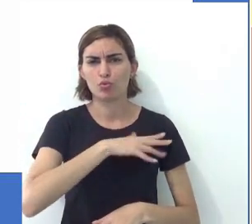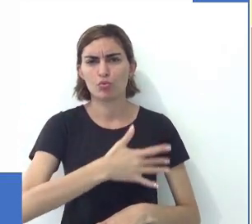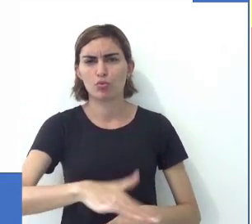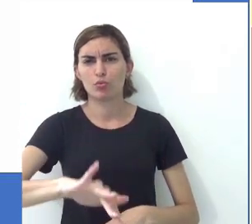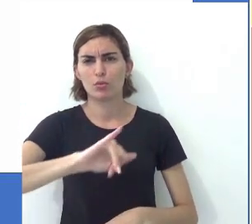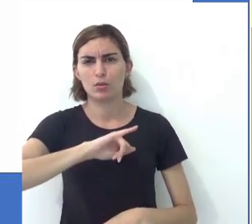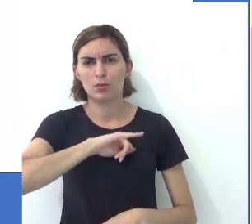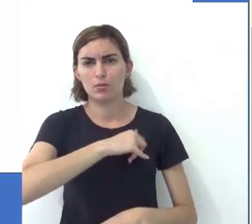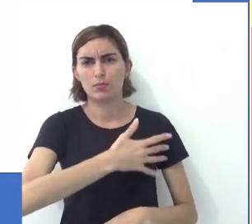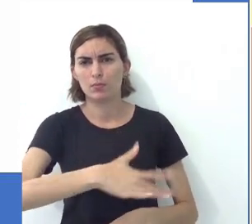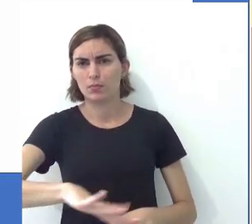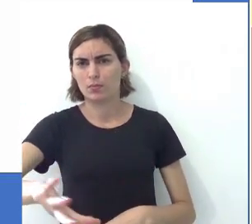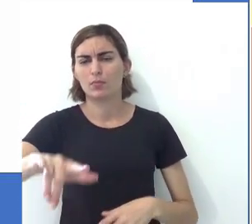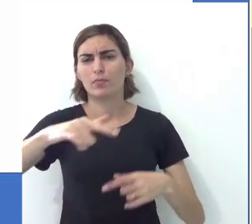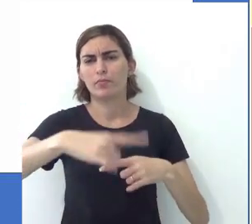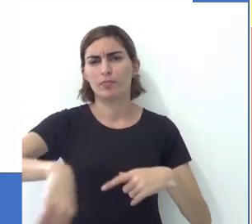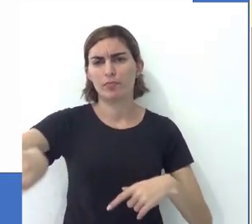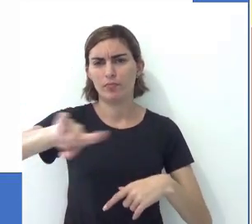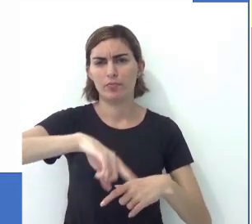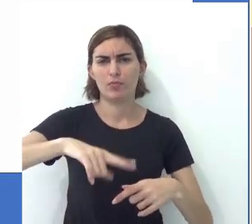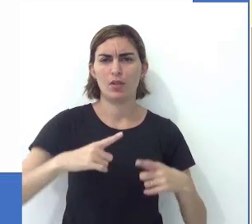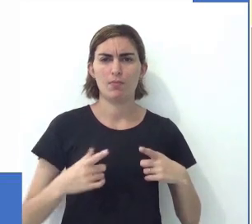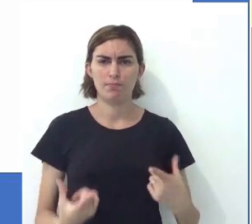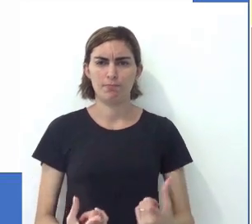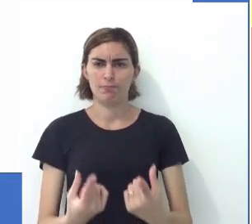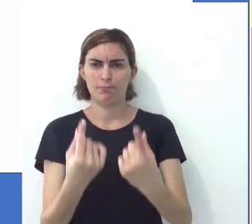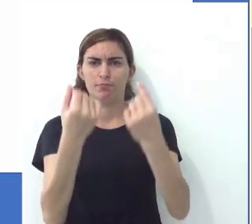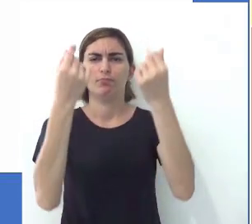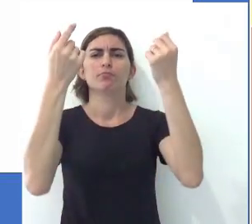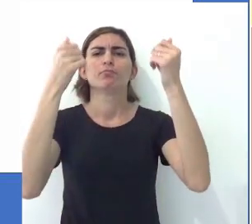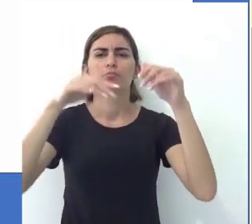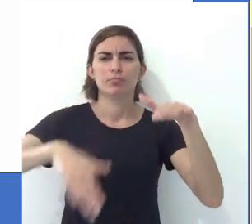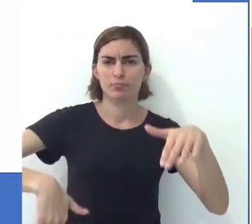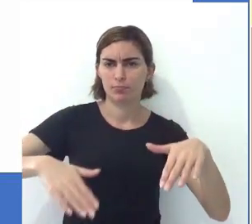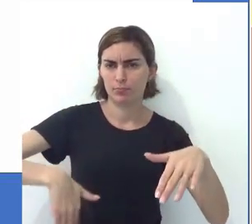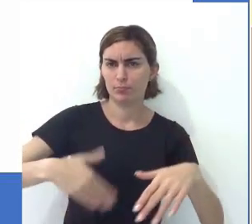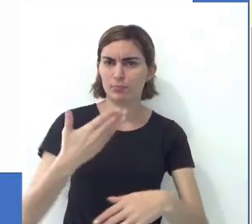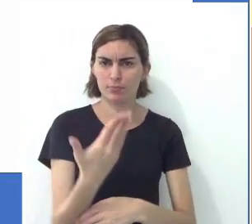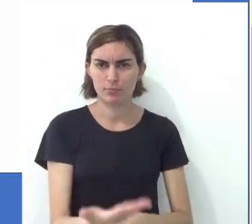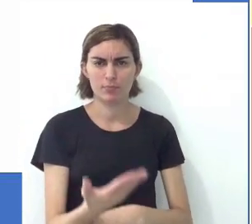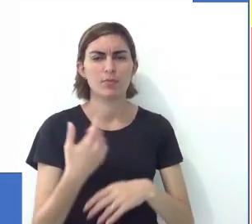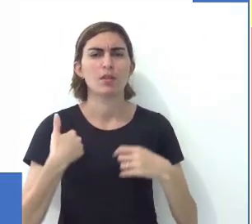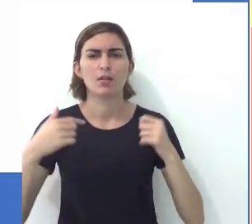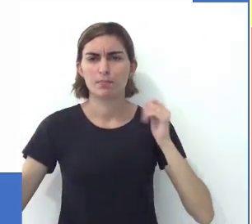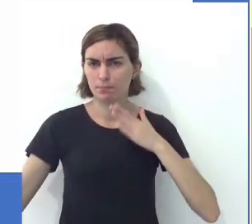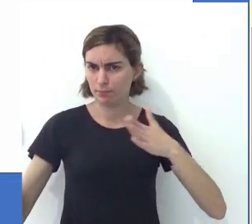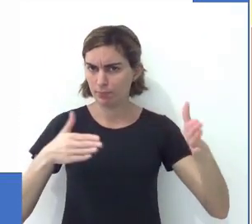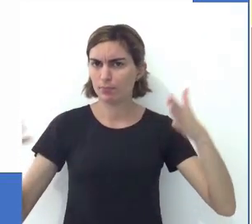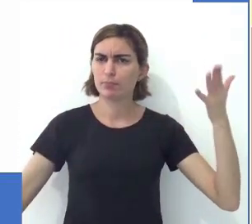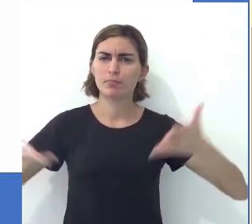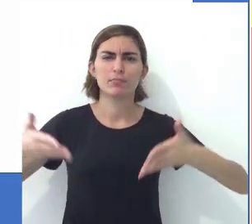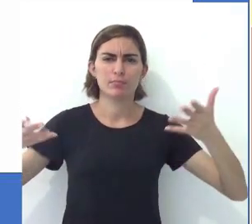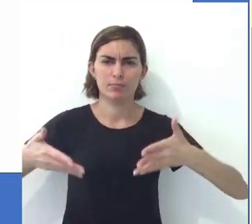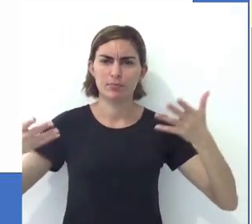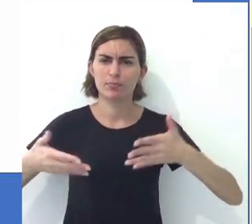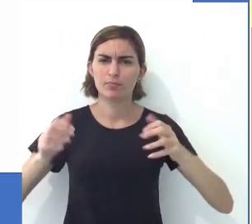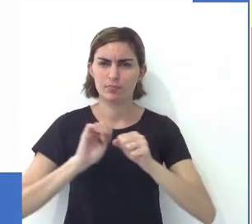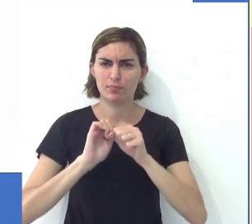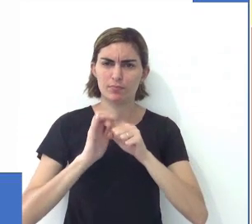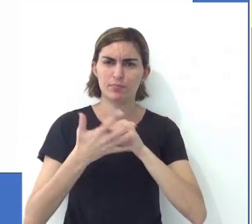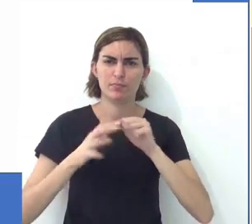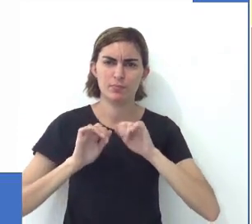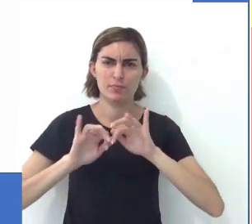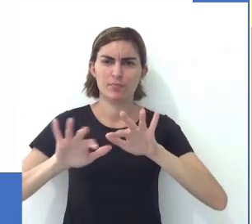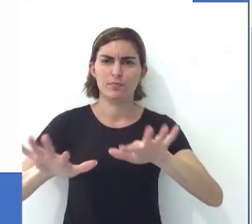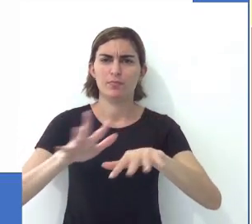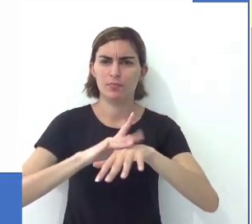importante para que as pessoas tenham uma economia, essa praia ativa, e nesse período agora que a gente está vivendo, né,